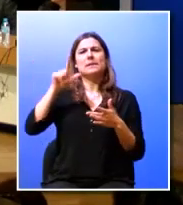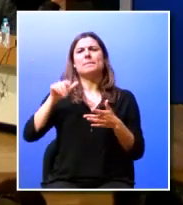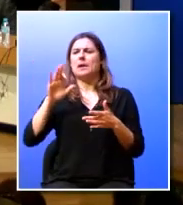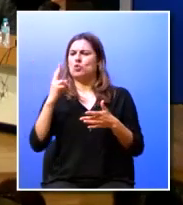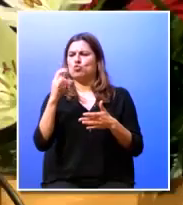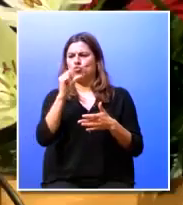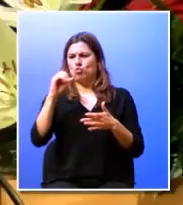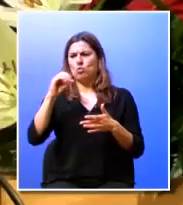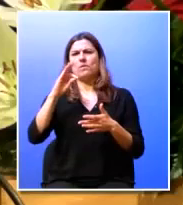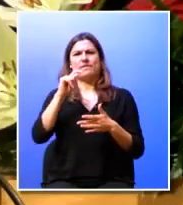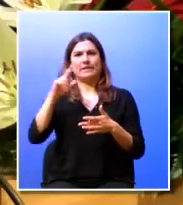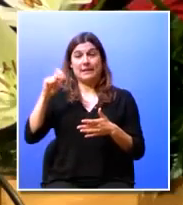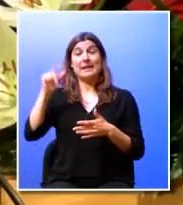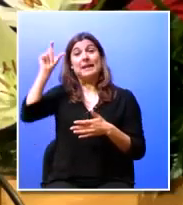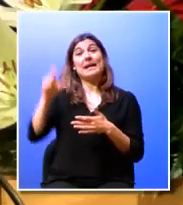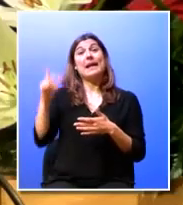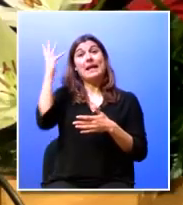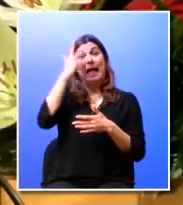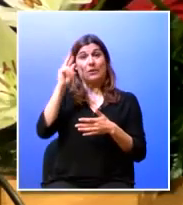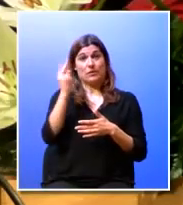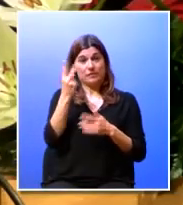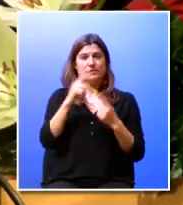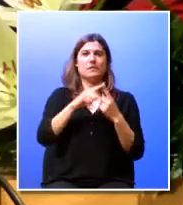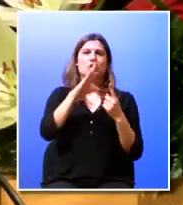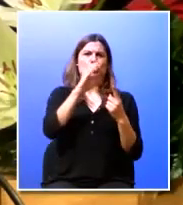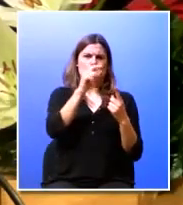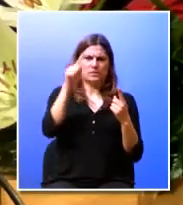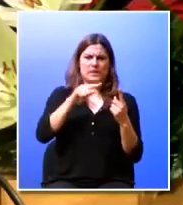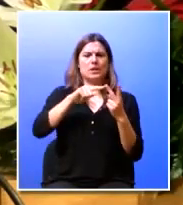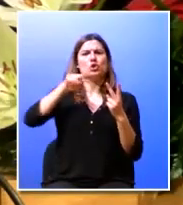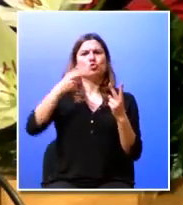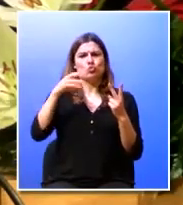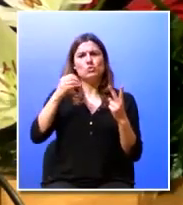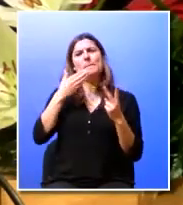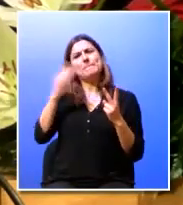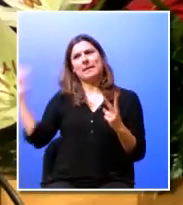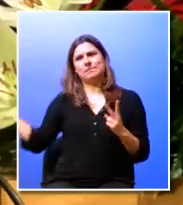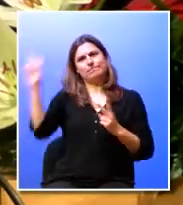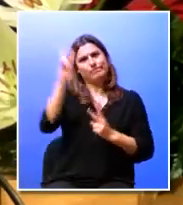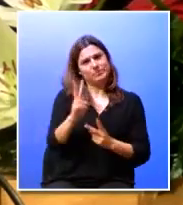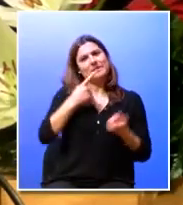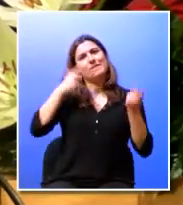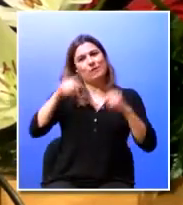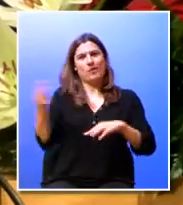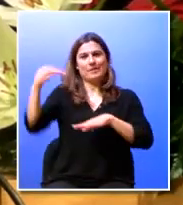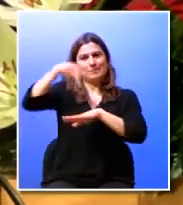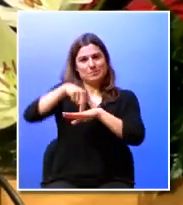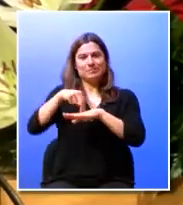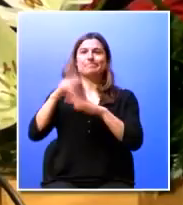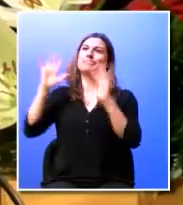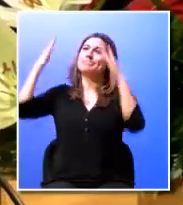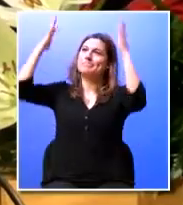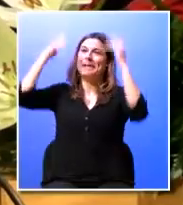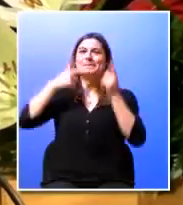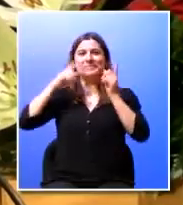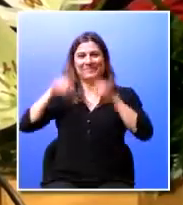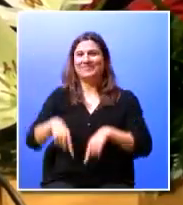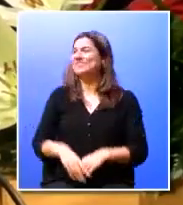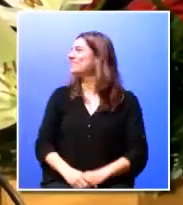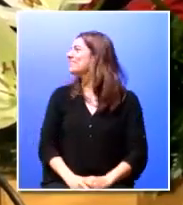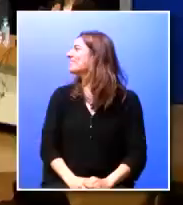e aos atores que acabámos de ver o José Redoronde e o Nuno Pinheiro que pediam para que voltassem ao palco para lhes darmos mais uma salva de palmas